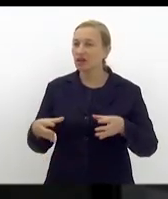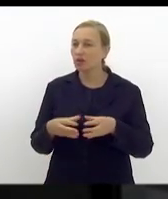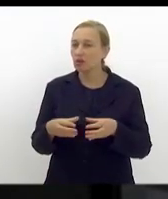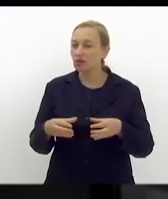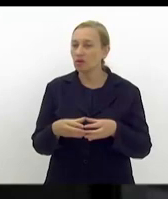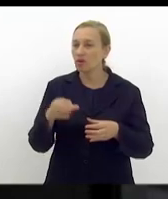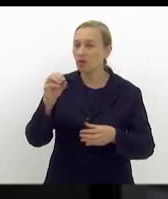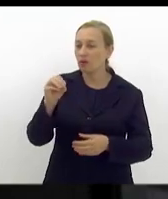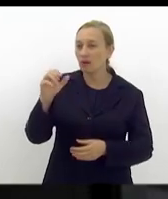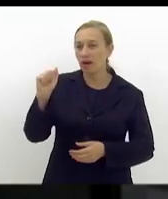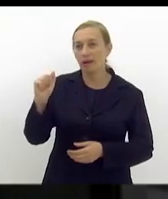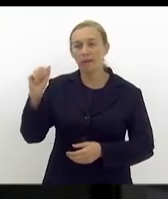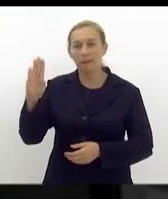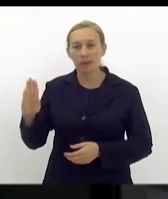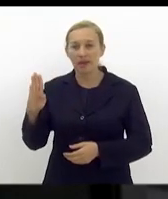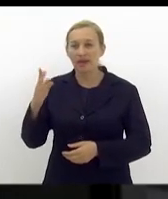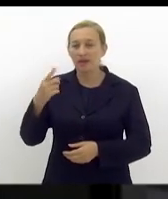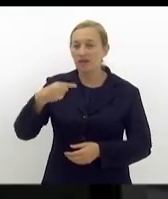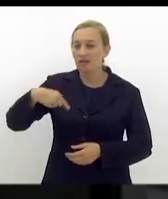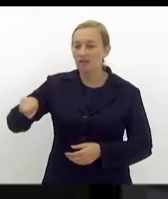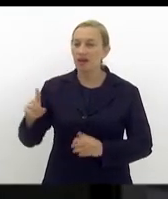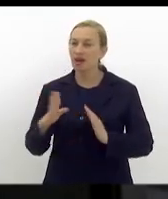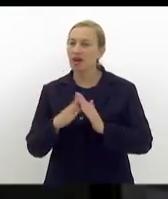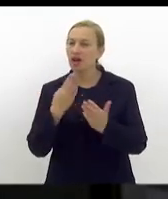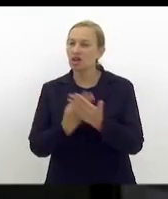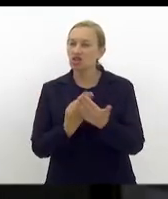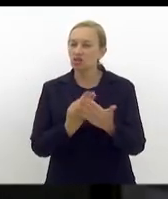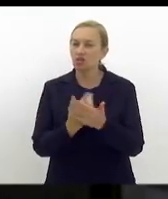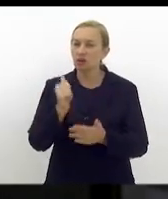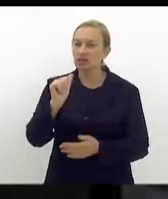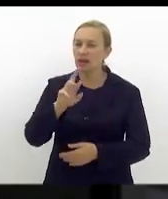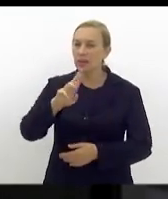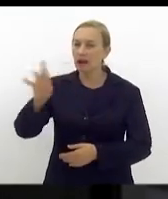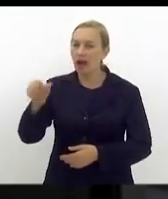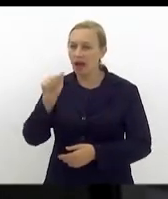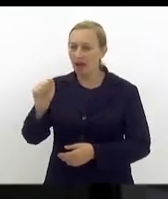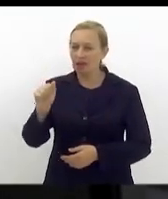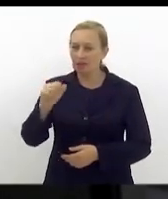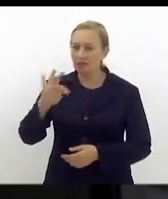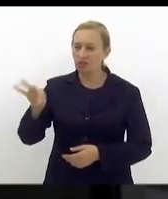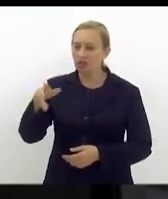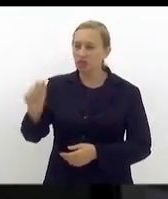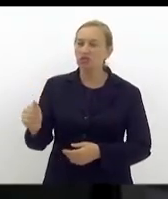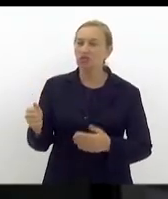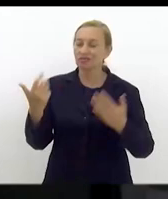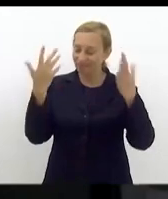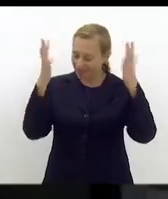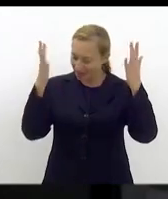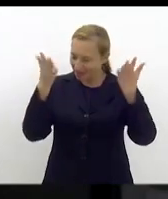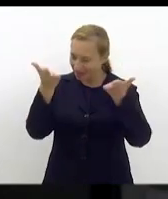OAB, vai à escola da Barra da Tijuca. Cadê a Daniela? Uma salva de palmas.